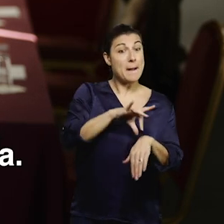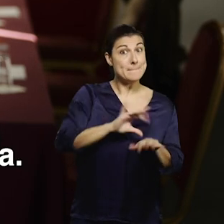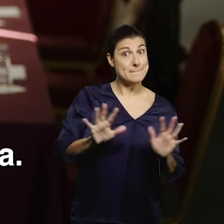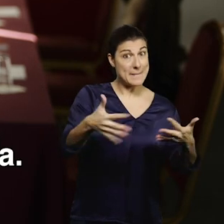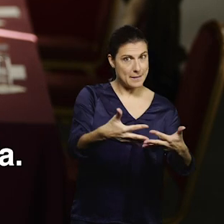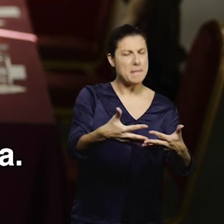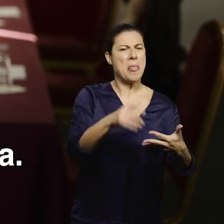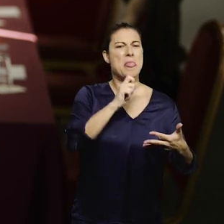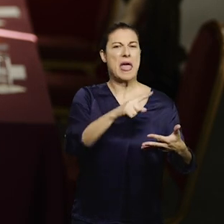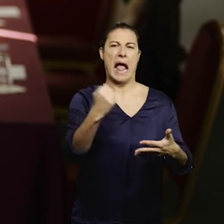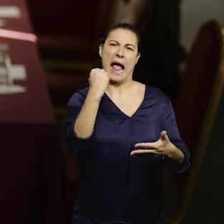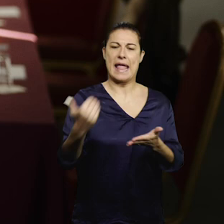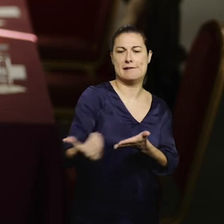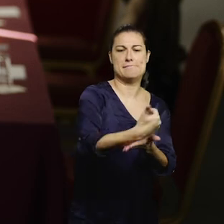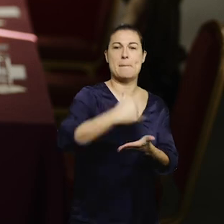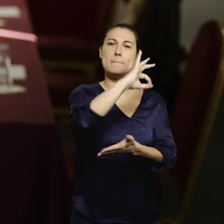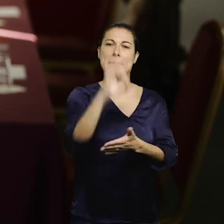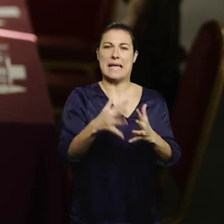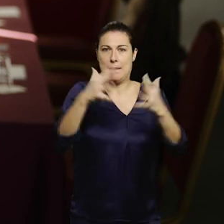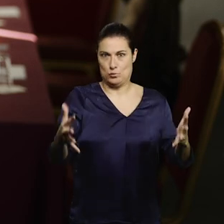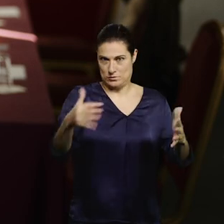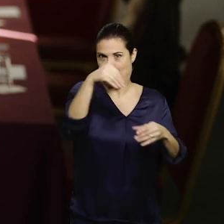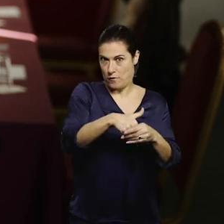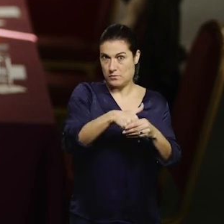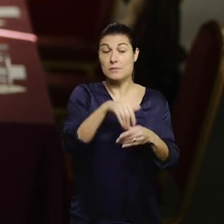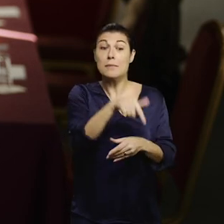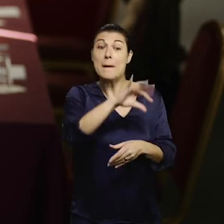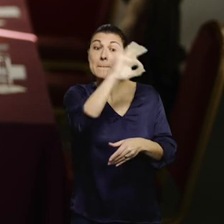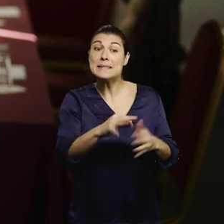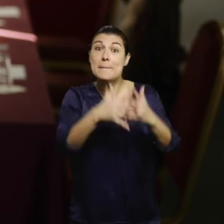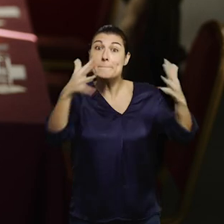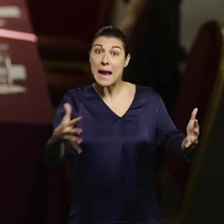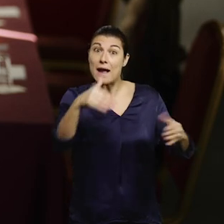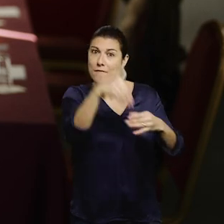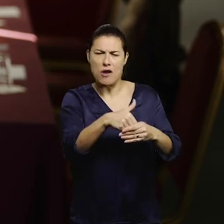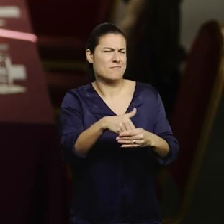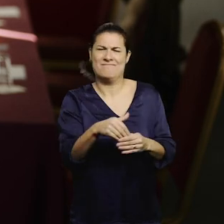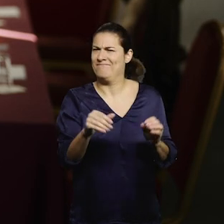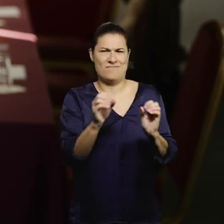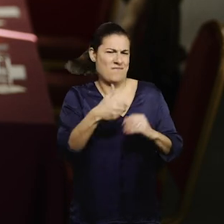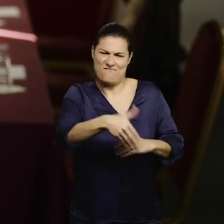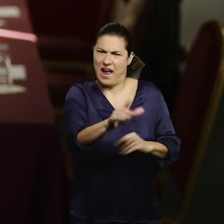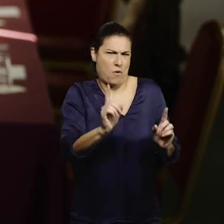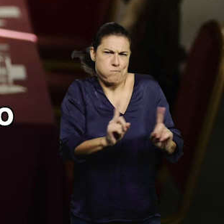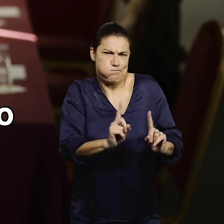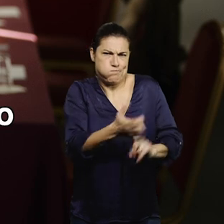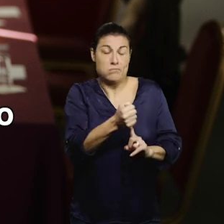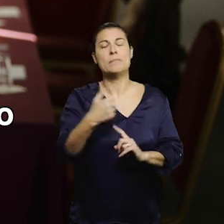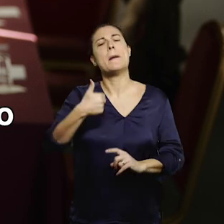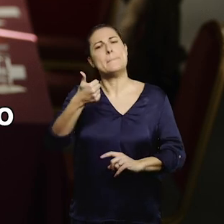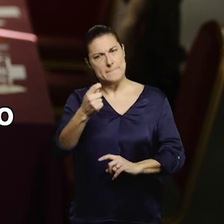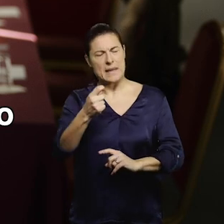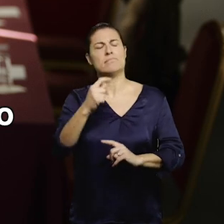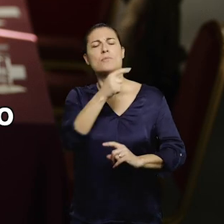que poderia chegar à maioria absoluta. Essa maioria absoluta não vai existir. E o Bloco não desiste de compromissos claros. No dia